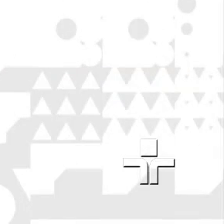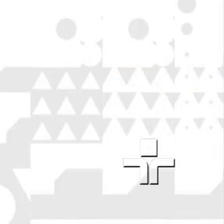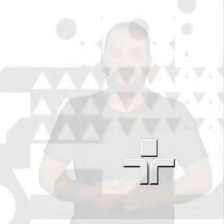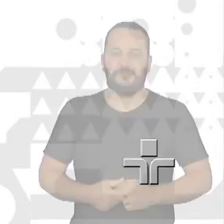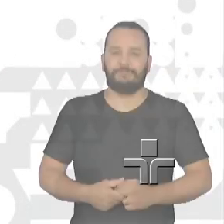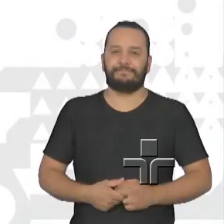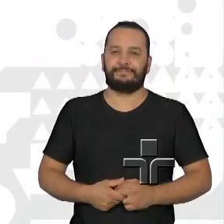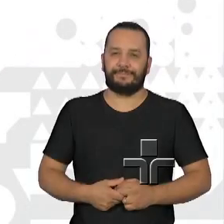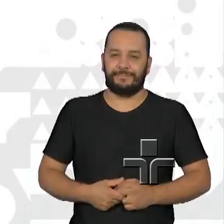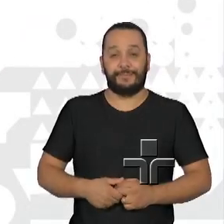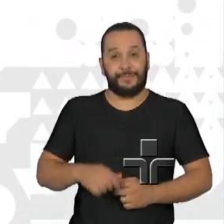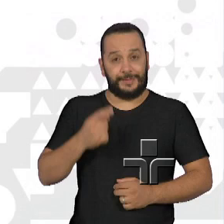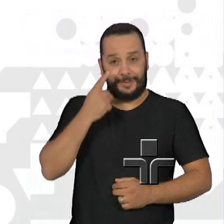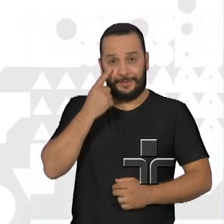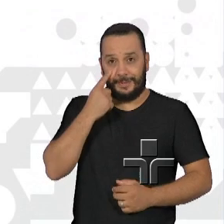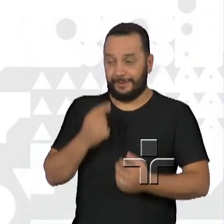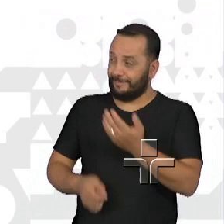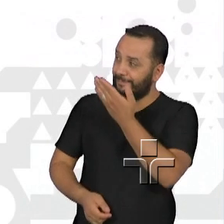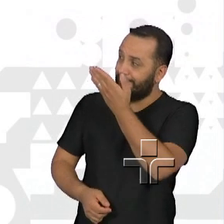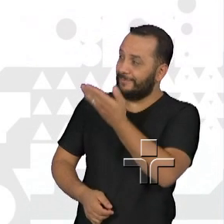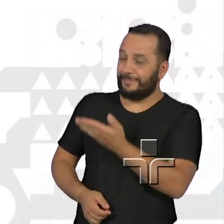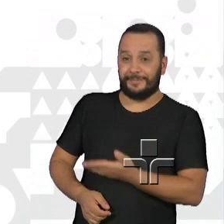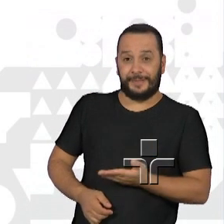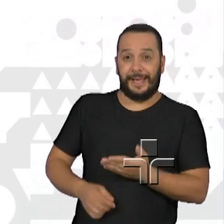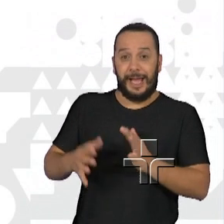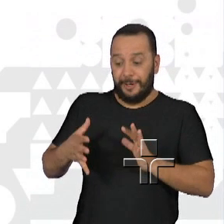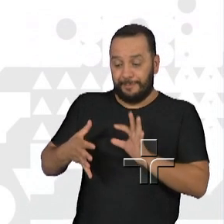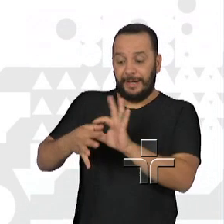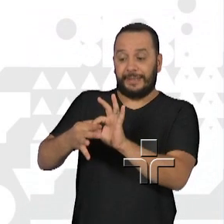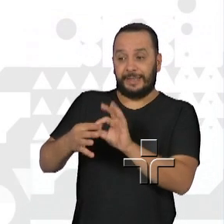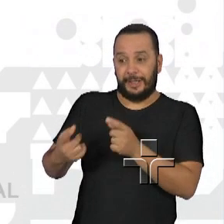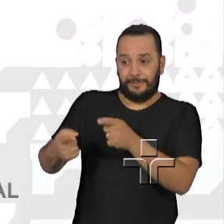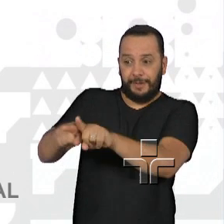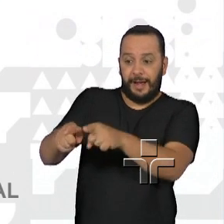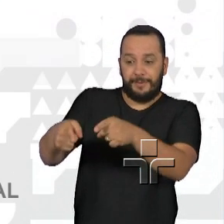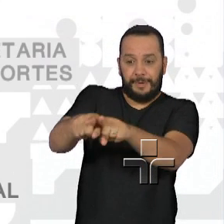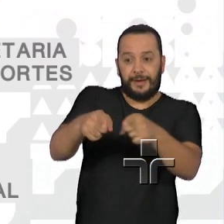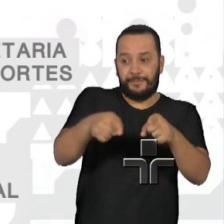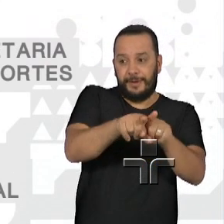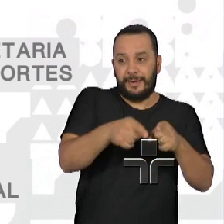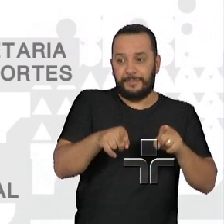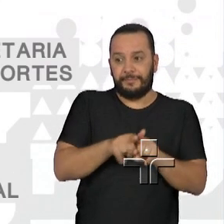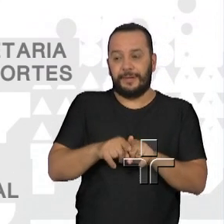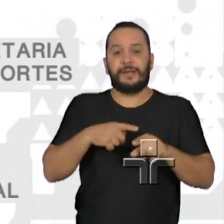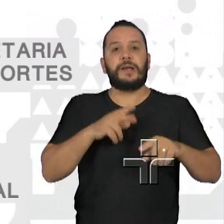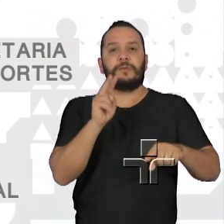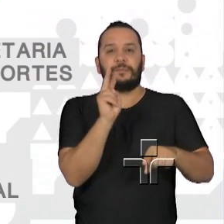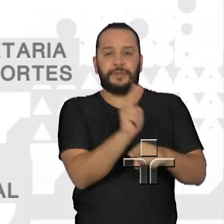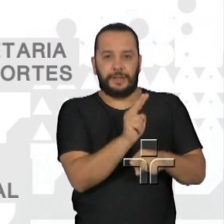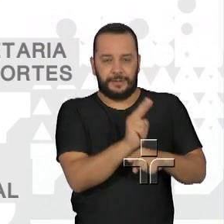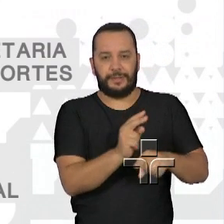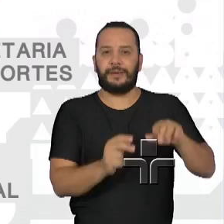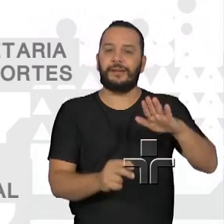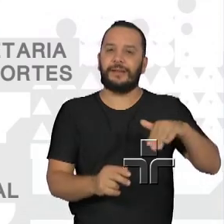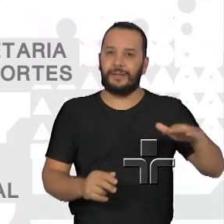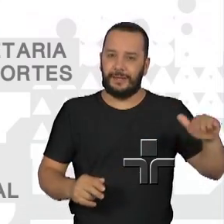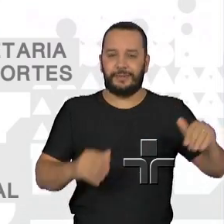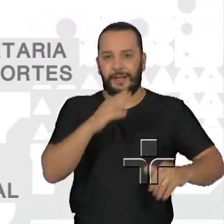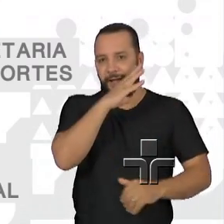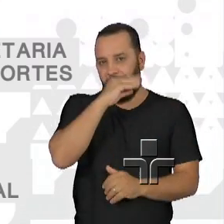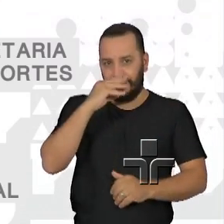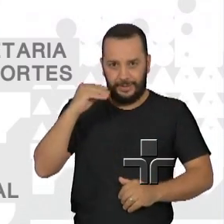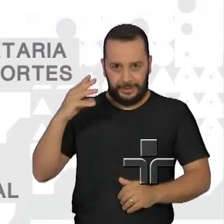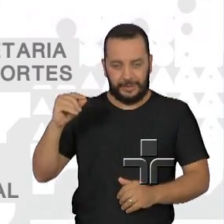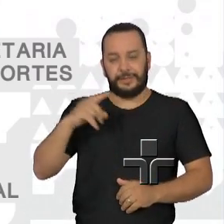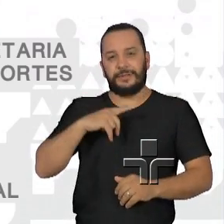Olha o tamanho da lista de parceiros que fazem parte da rede protetiva das crianças e dos adolescentes em situação